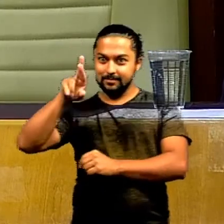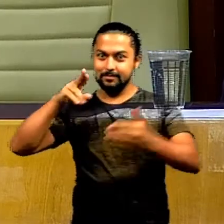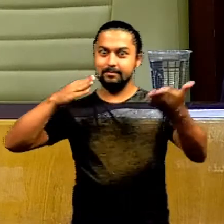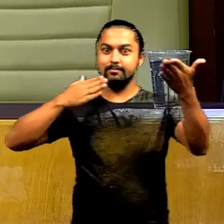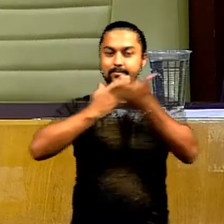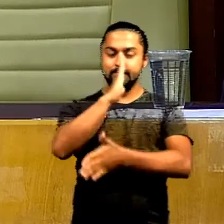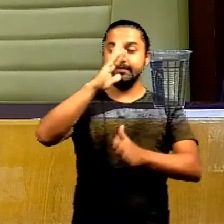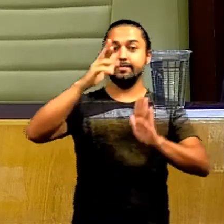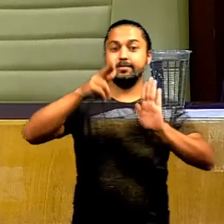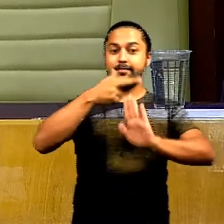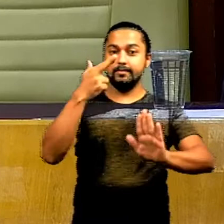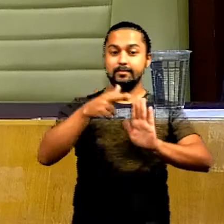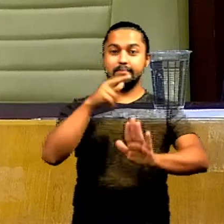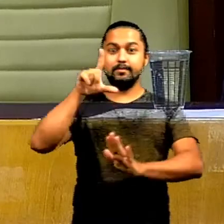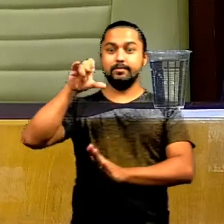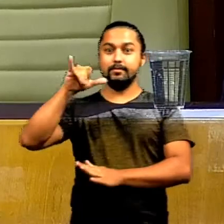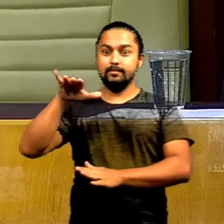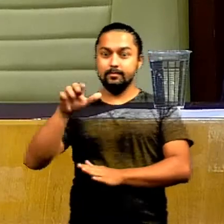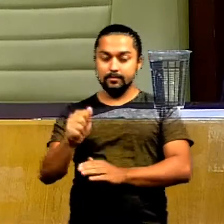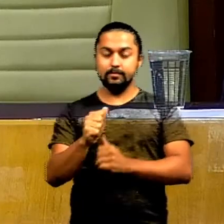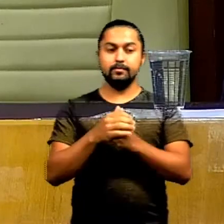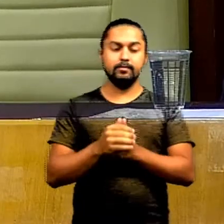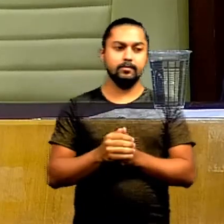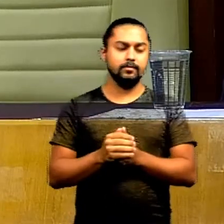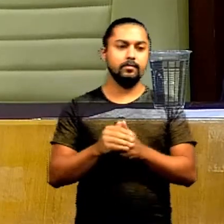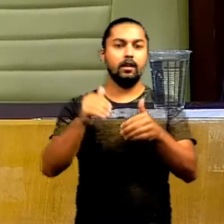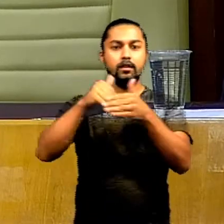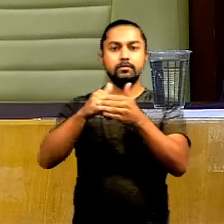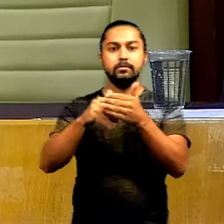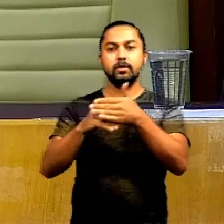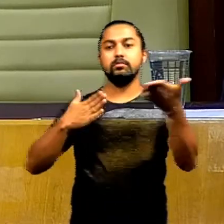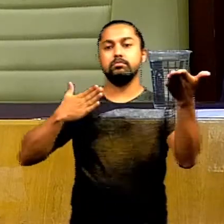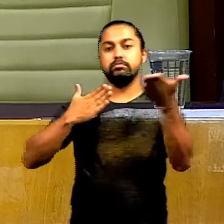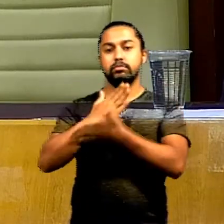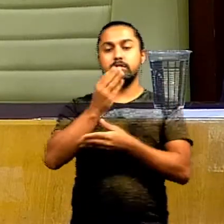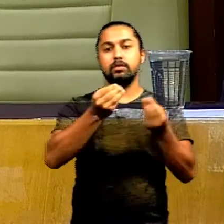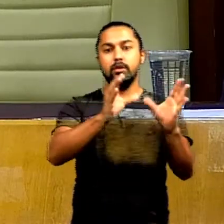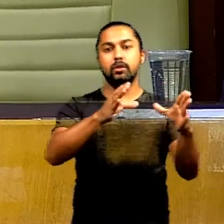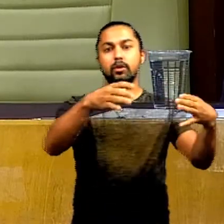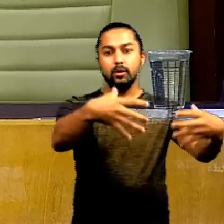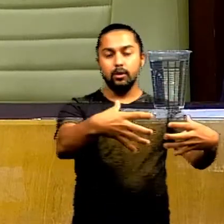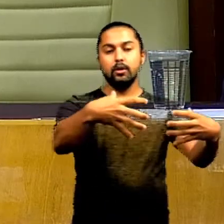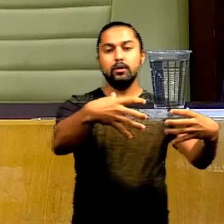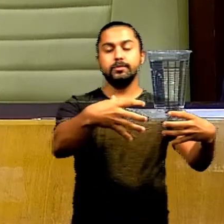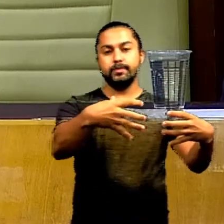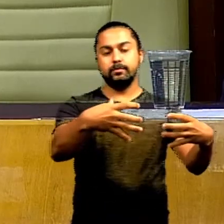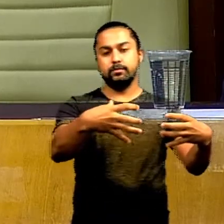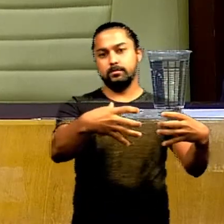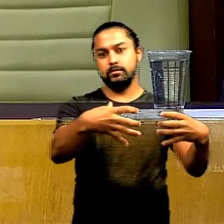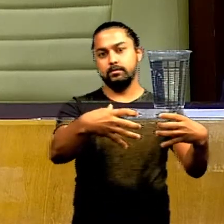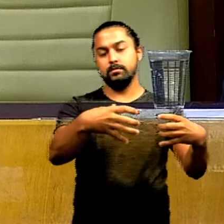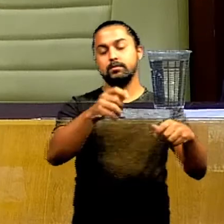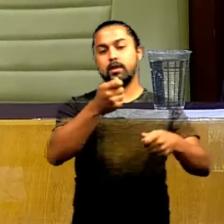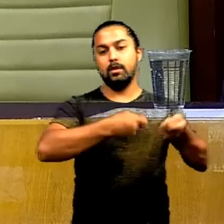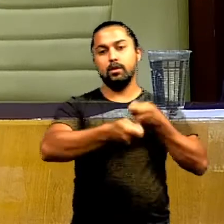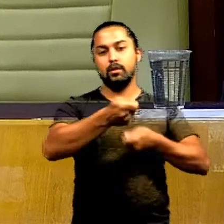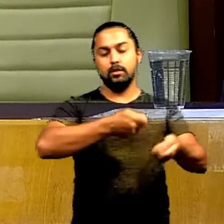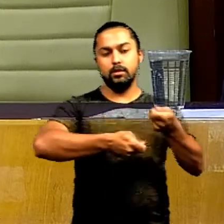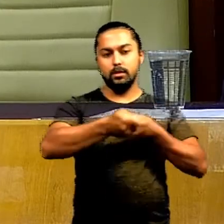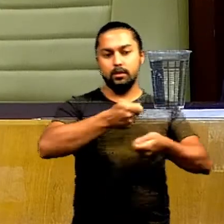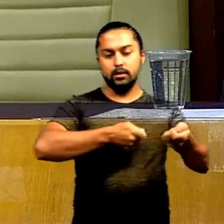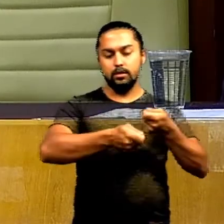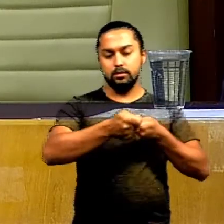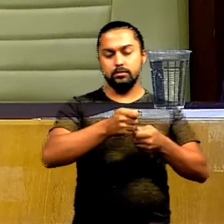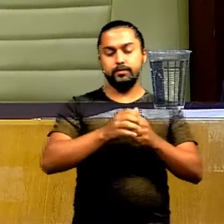Vereadora, relator do vereador Leia Kleber, votação única, foi aprovada e encaminhada para o Núcleo de Processamento e Controle.